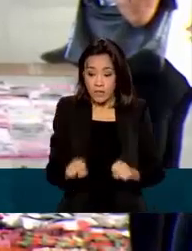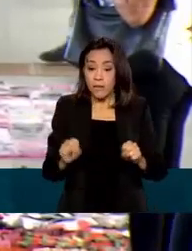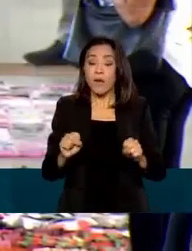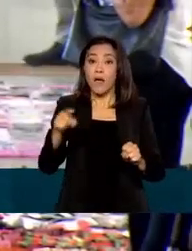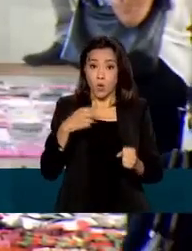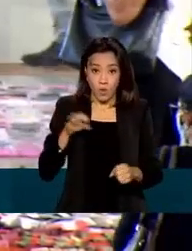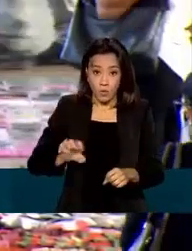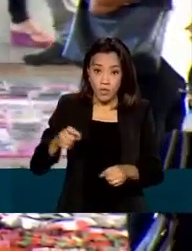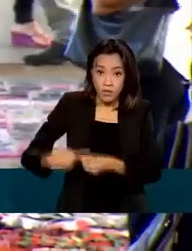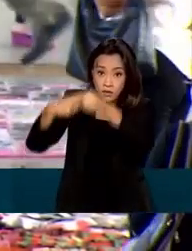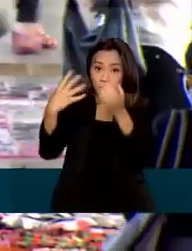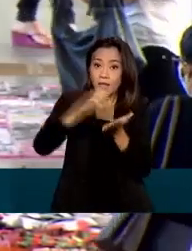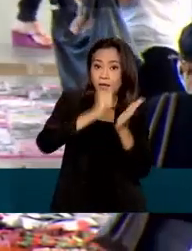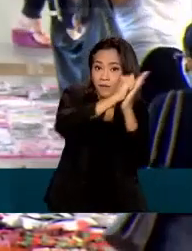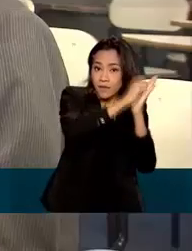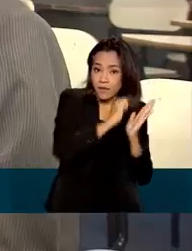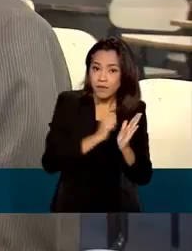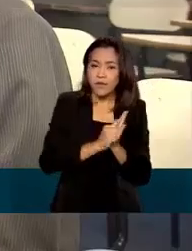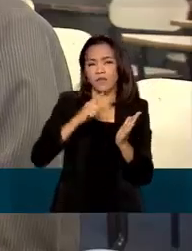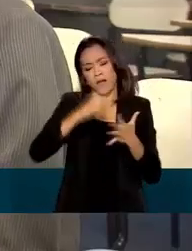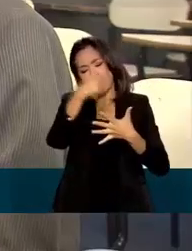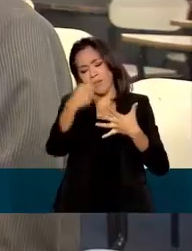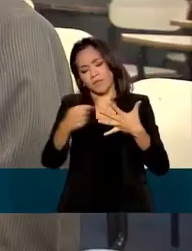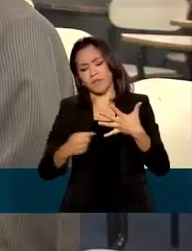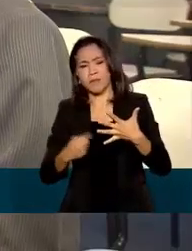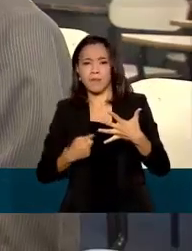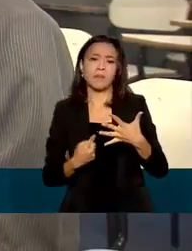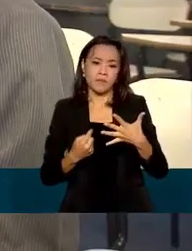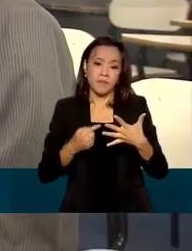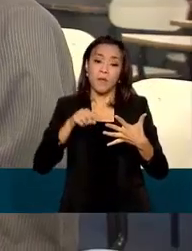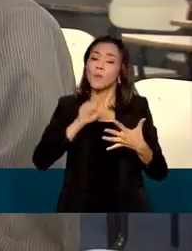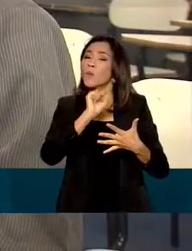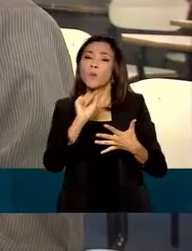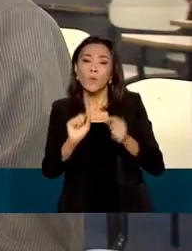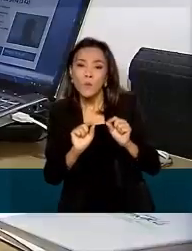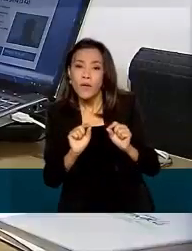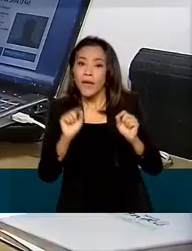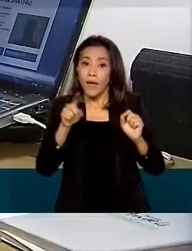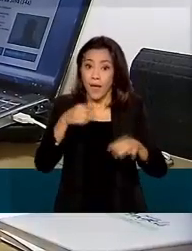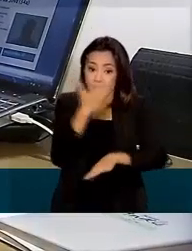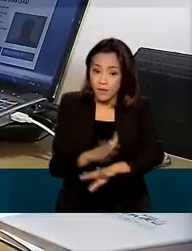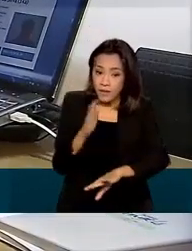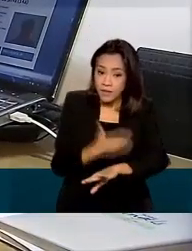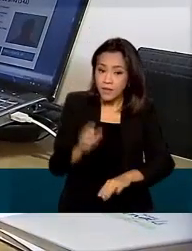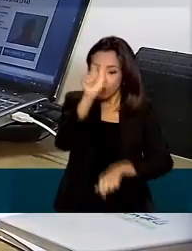município pode ter acesso a vários benefícios, entre eles a capacitação de gestores públicos em